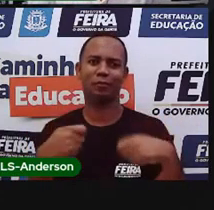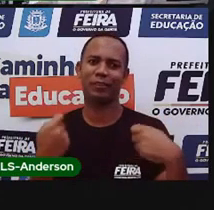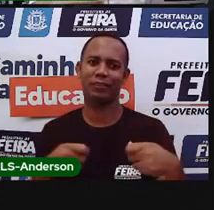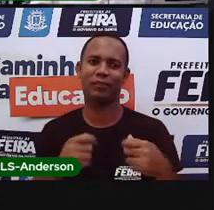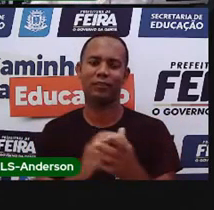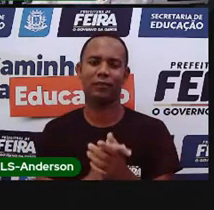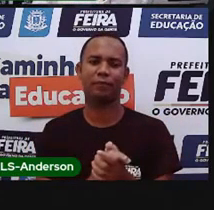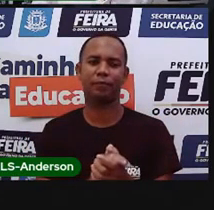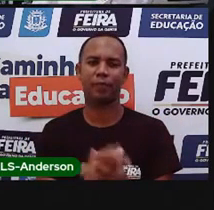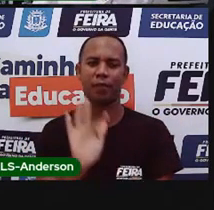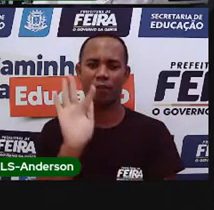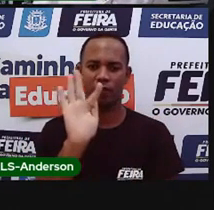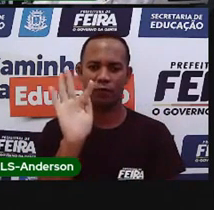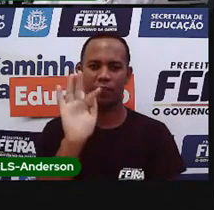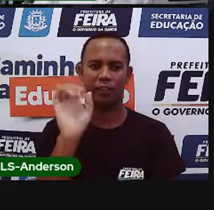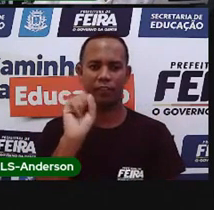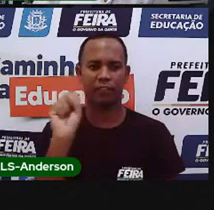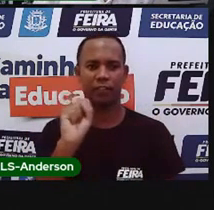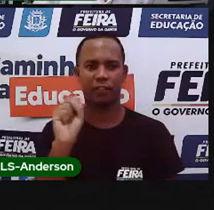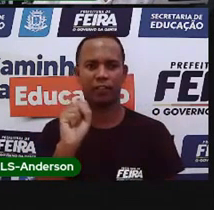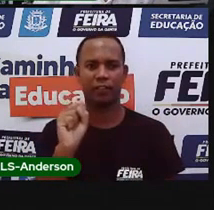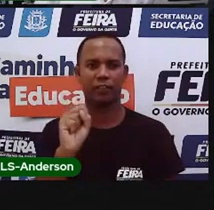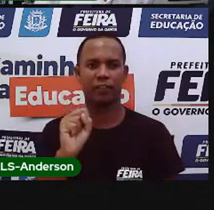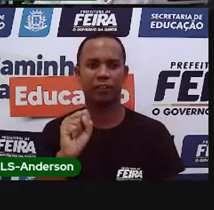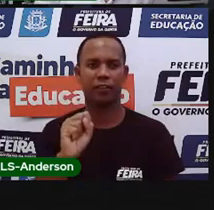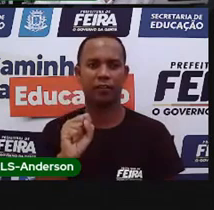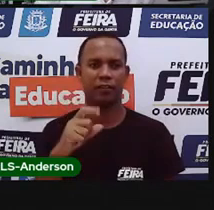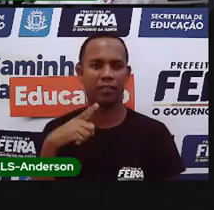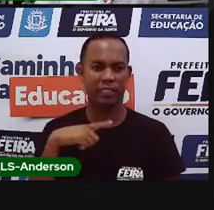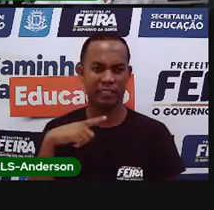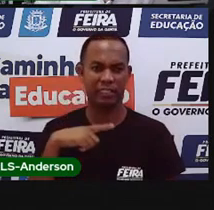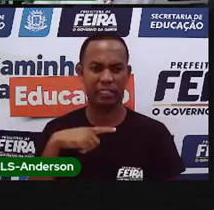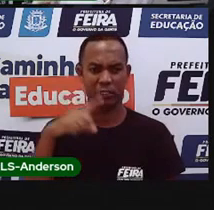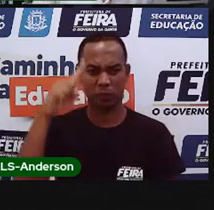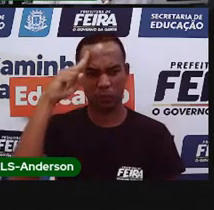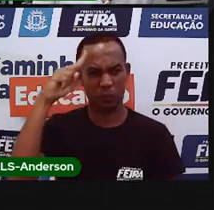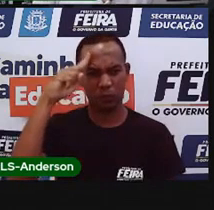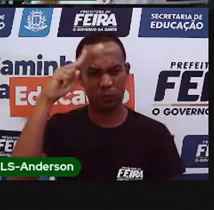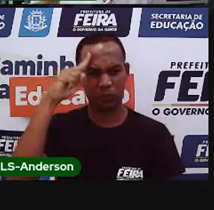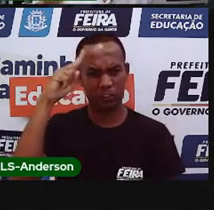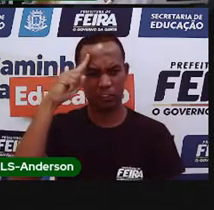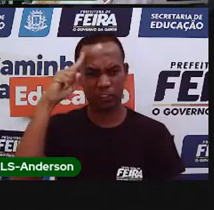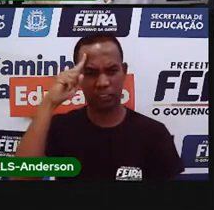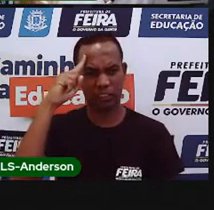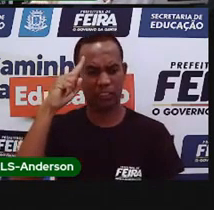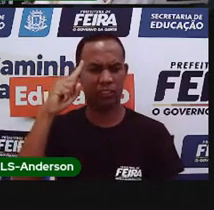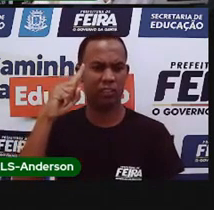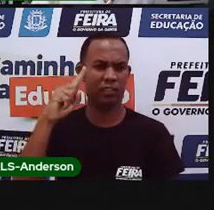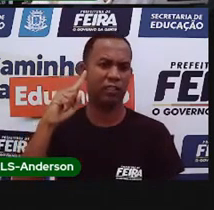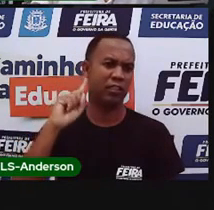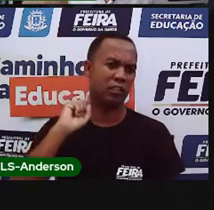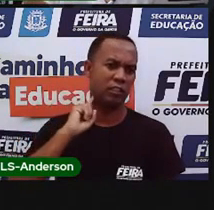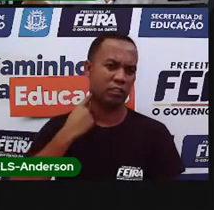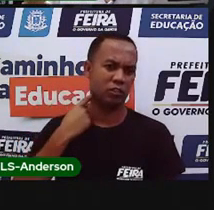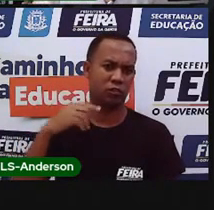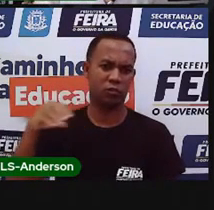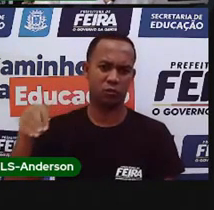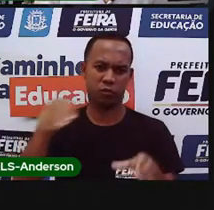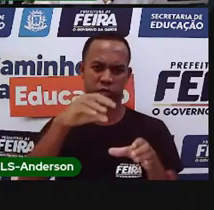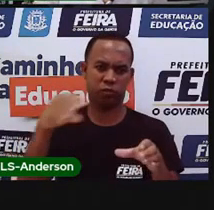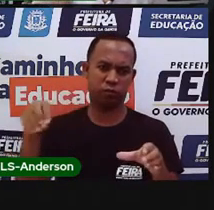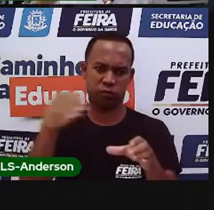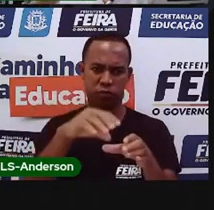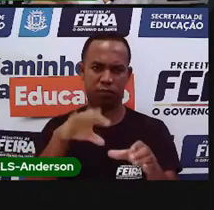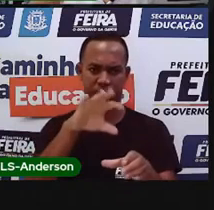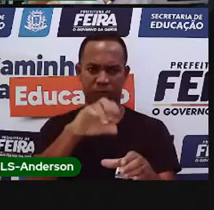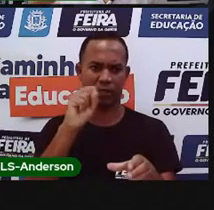Santana não possui coleta de lixo diária. E foi por isso que a prova falou. Que na casa dela era segunda, quarta e sexta. Que tinha uma outra